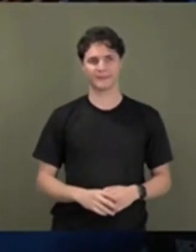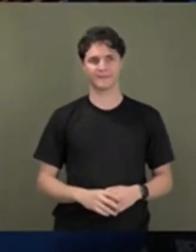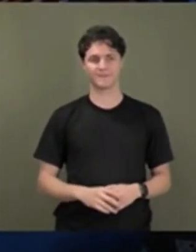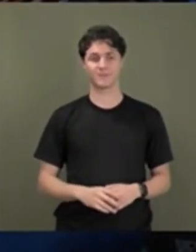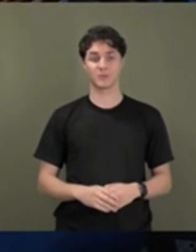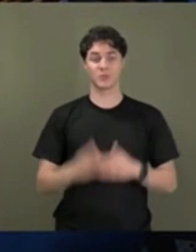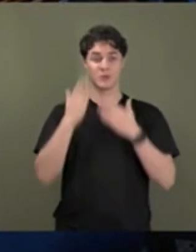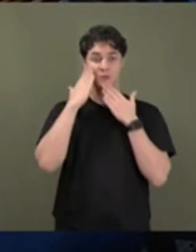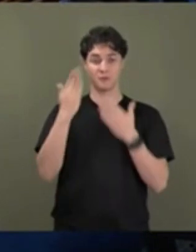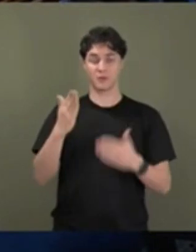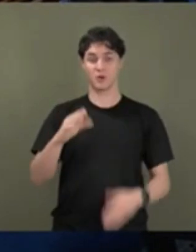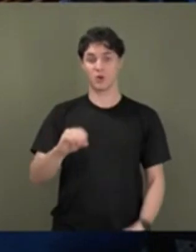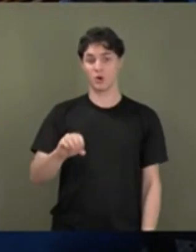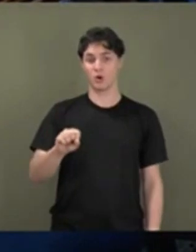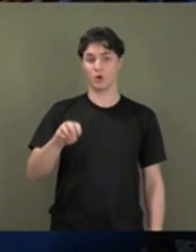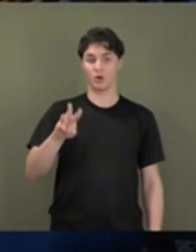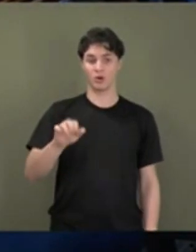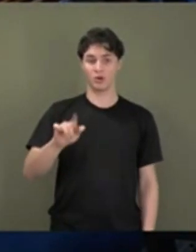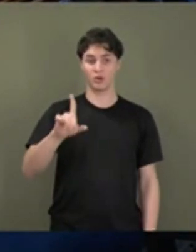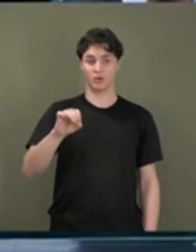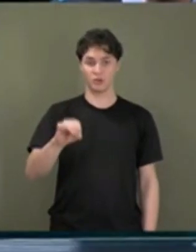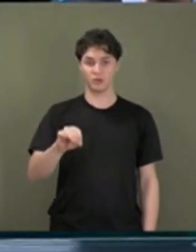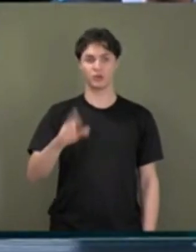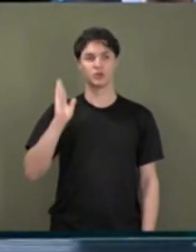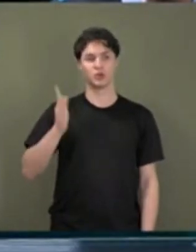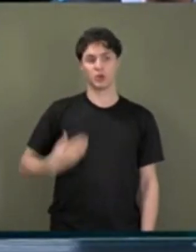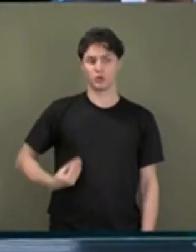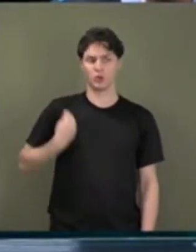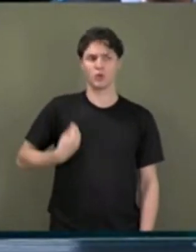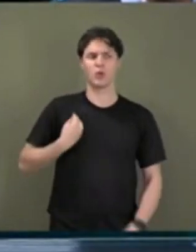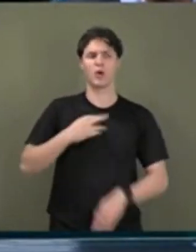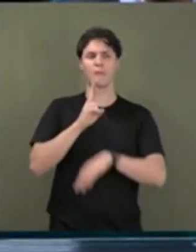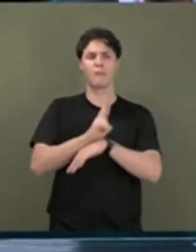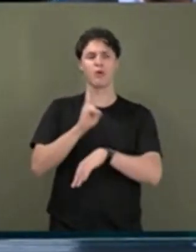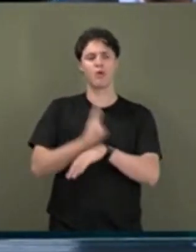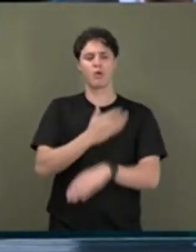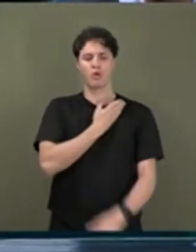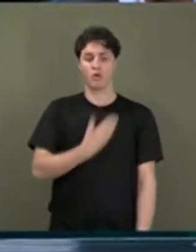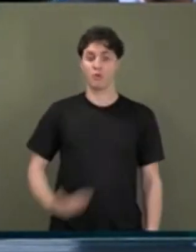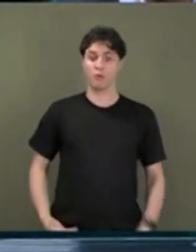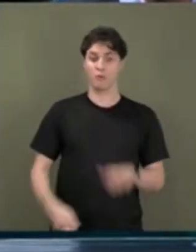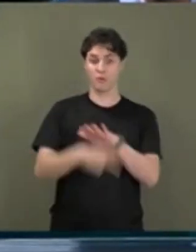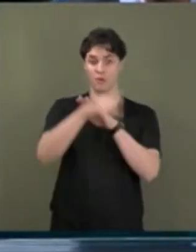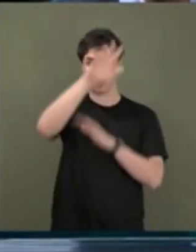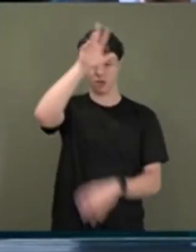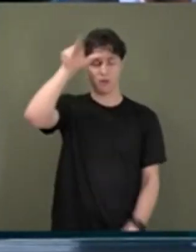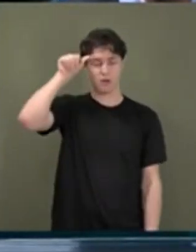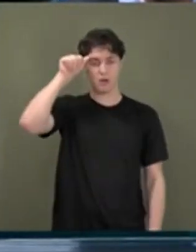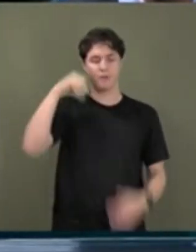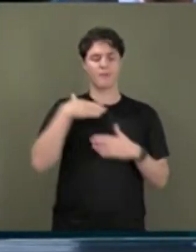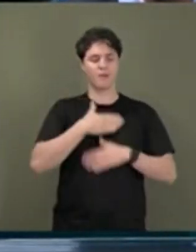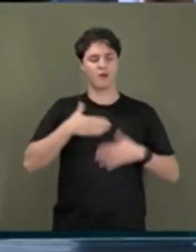Obrigada, senhor Osvaldo, que está representando o governador do Estado do Amazonas. Prazer estar aqui conosco. Obrigado.